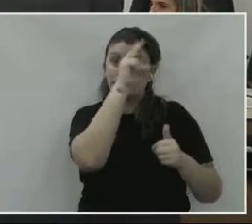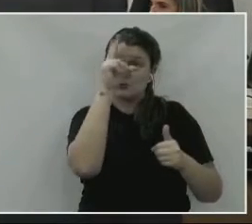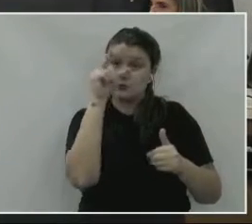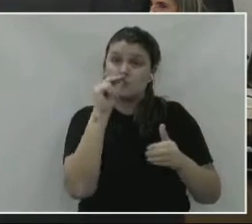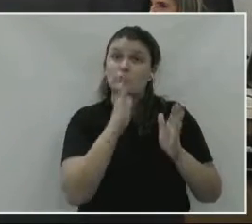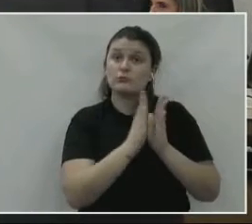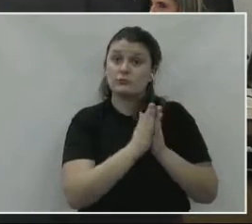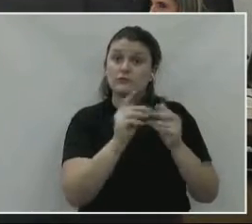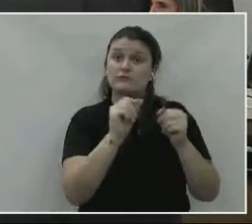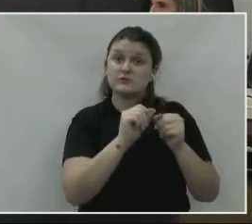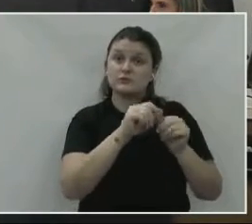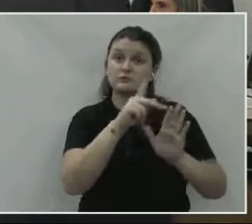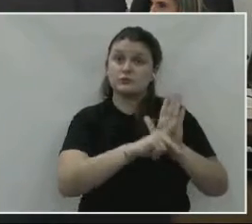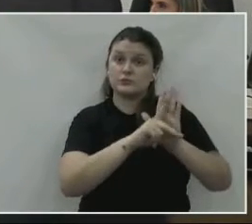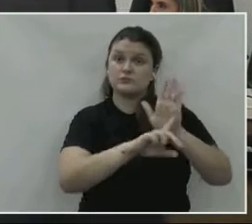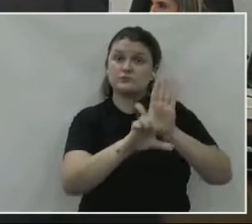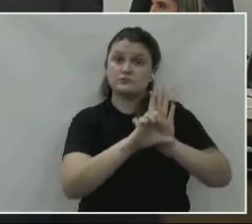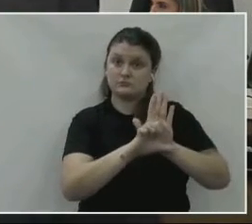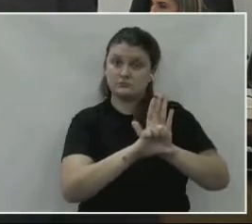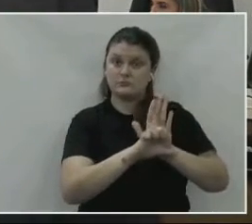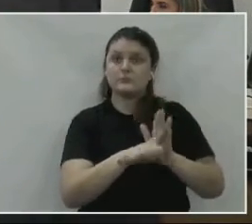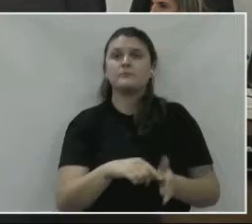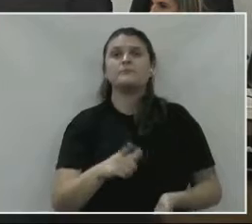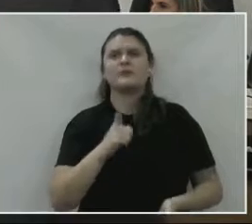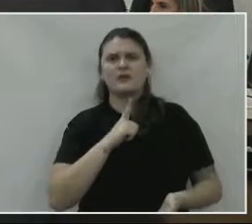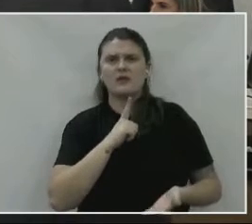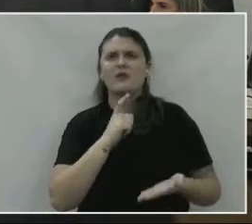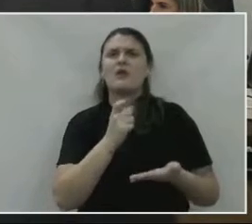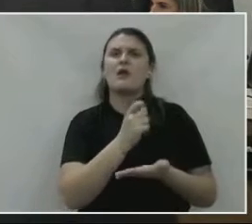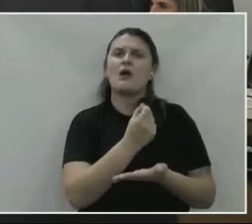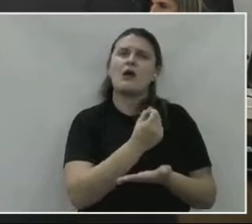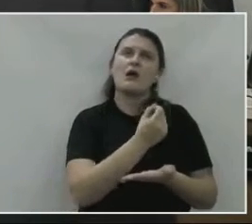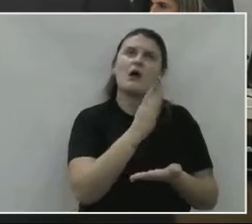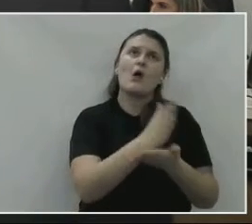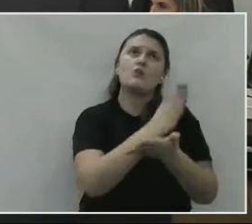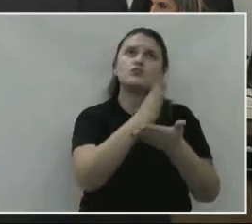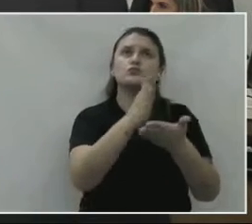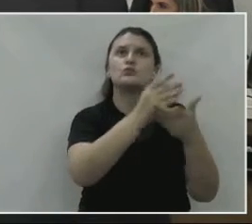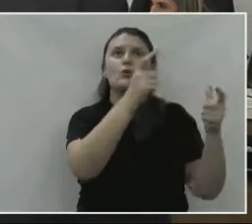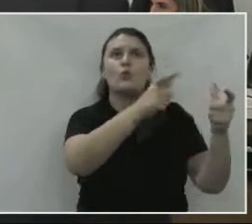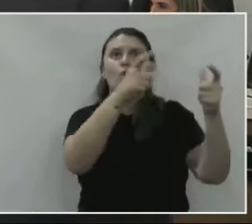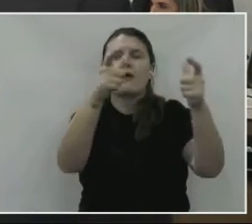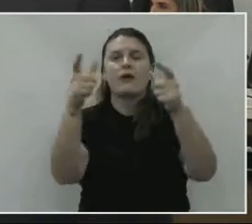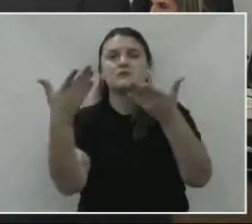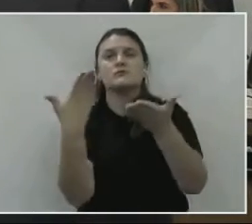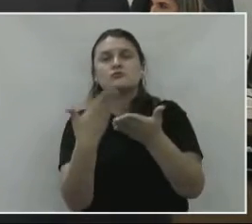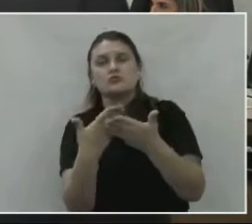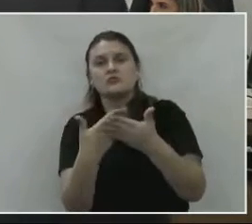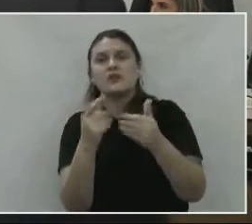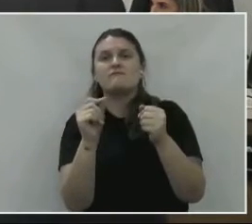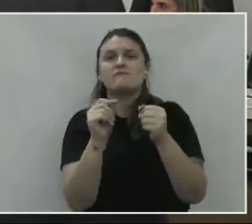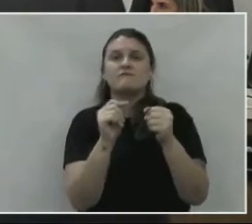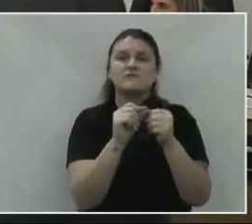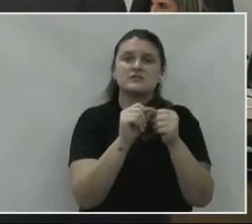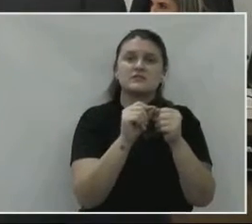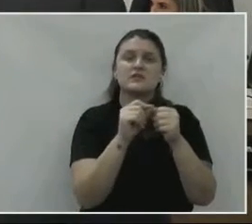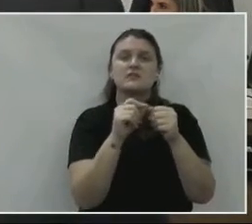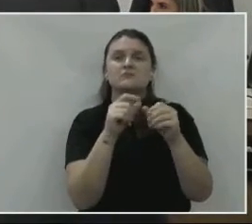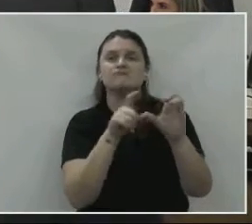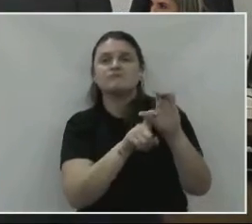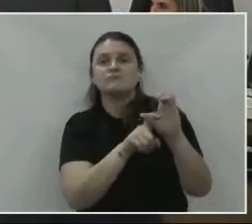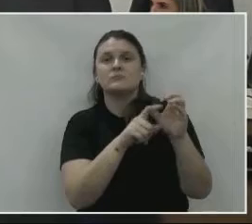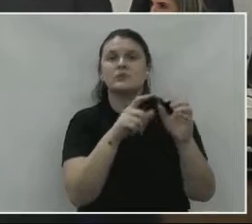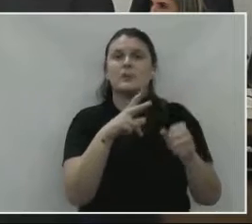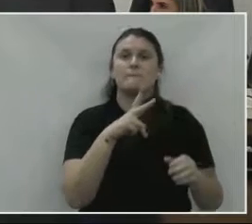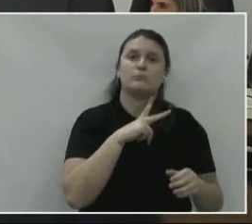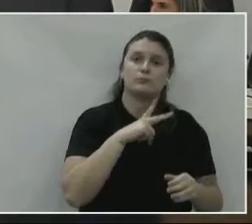de entrada com esse projeto de lei, né. Existem até alguns lugares que eles estão estudando parceria público-privadas,